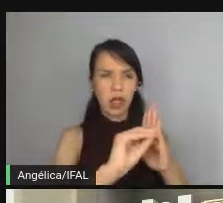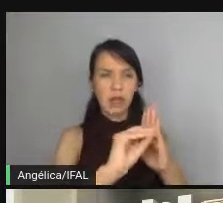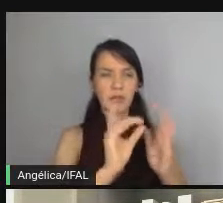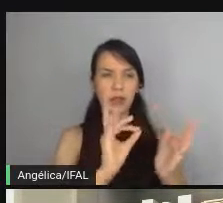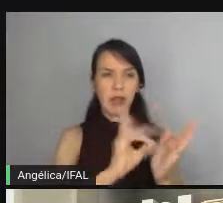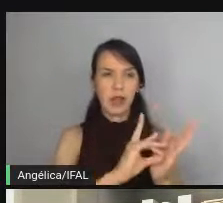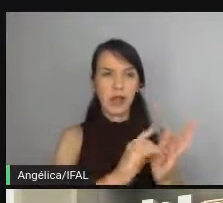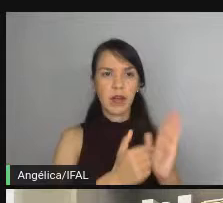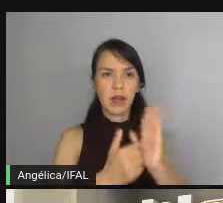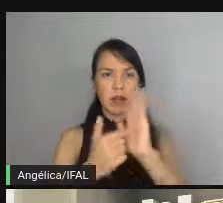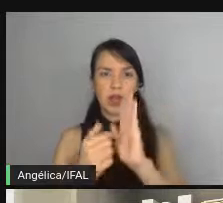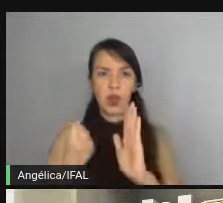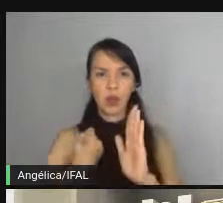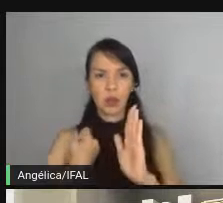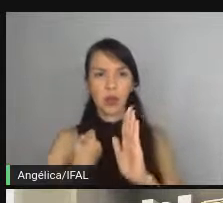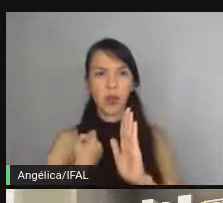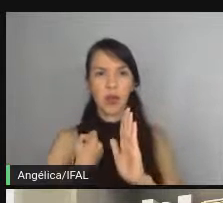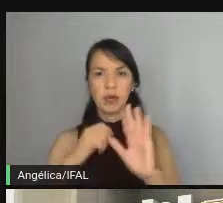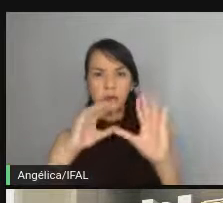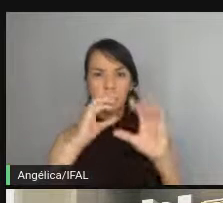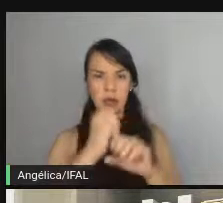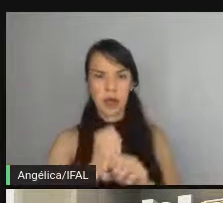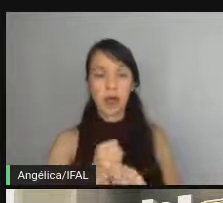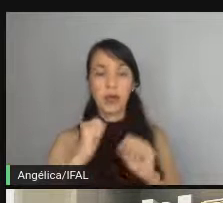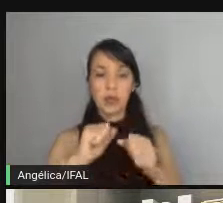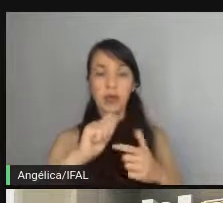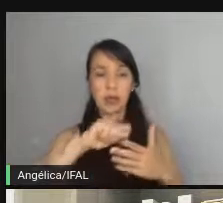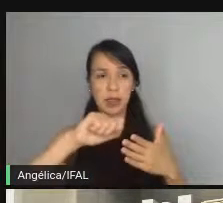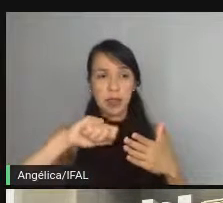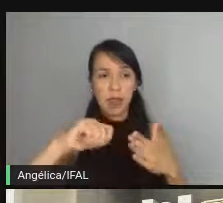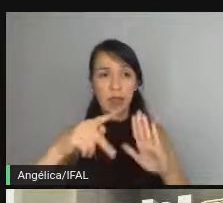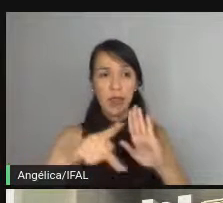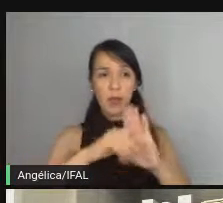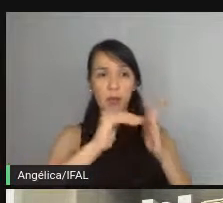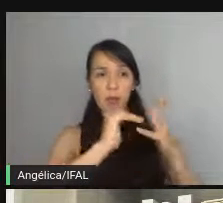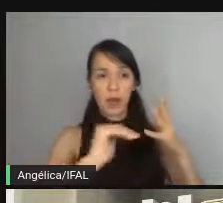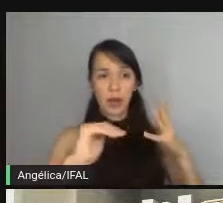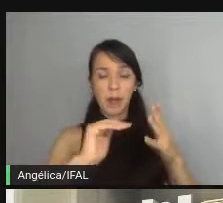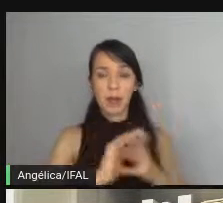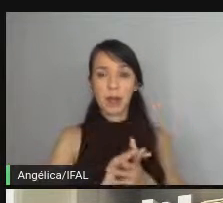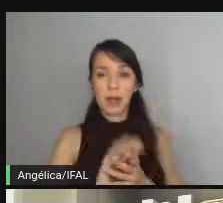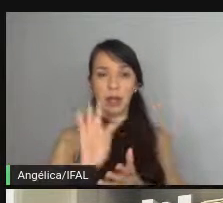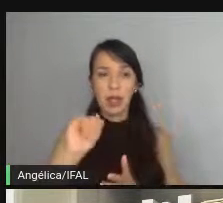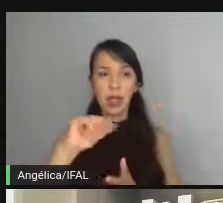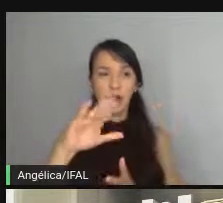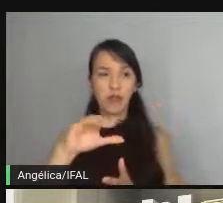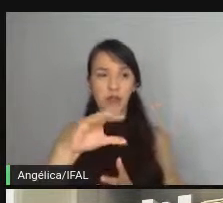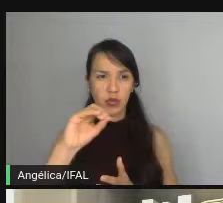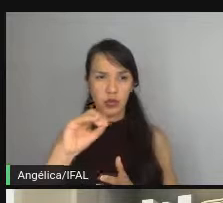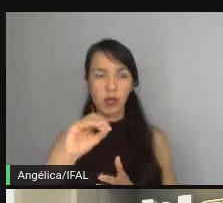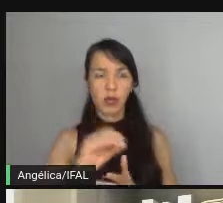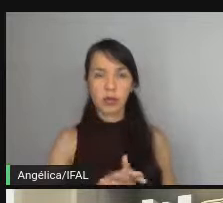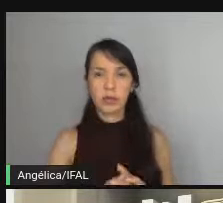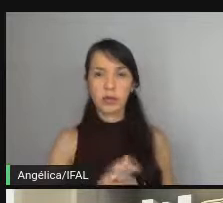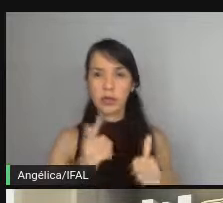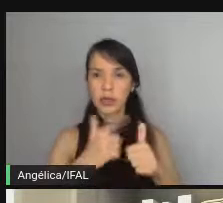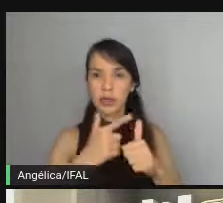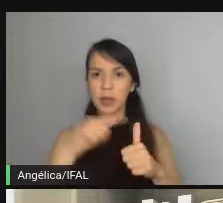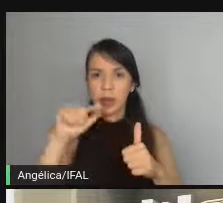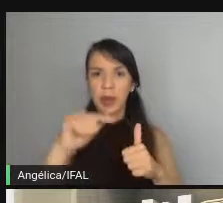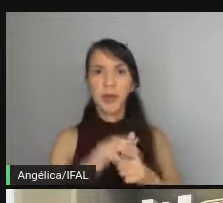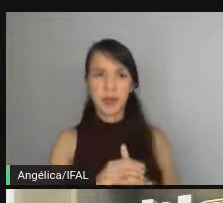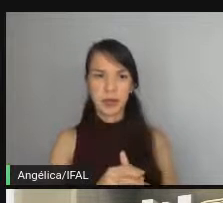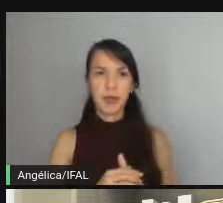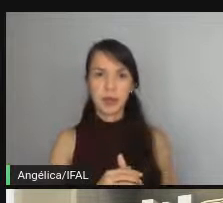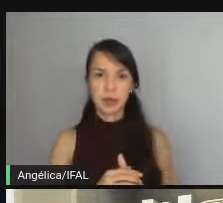o número calculado a gente pode escrever isso na própria camada do o nome da função mesmo seria esse primeiro isso